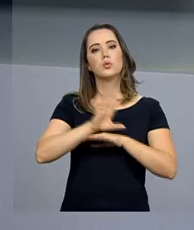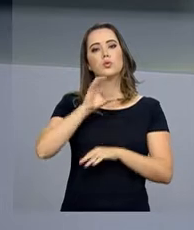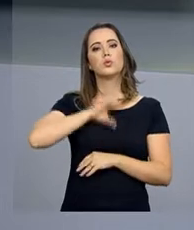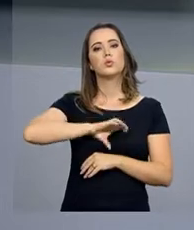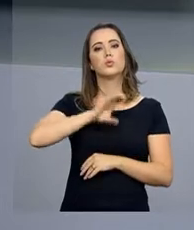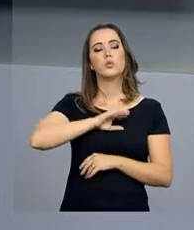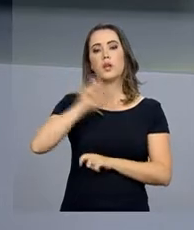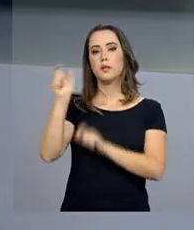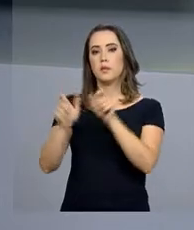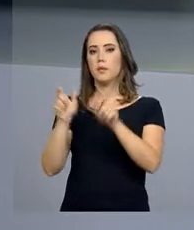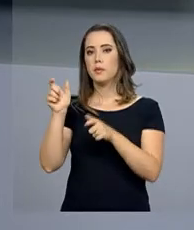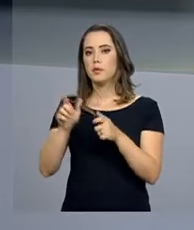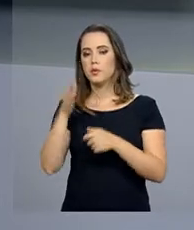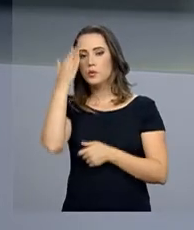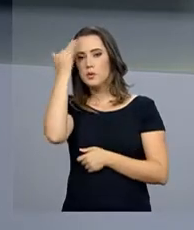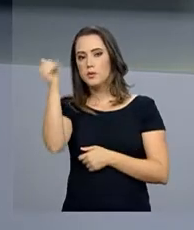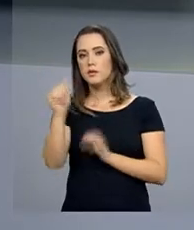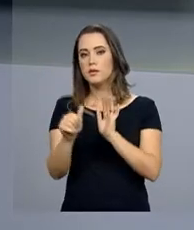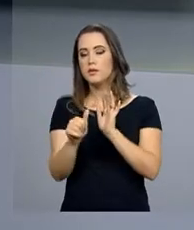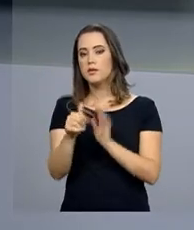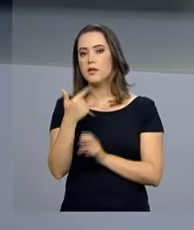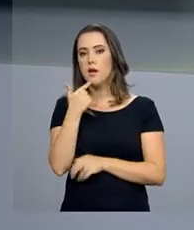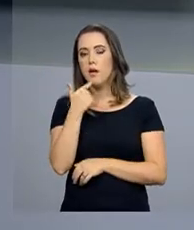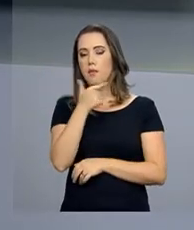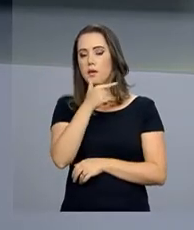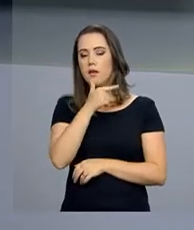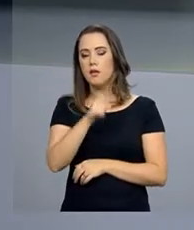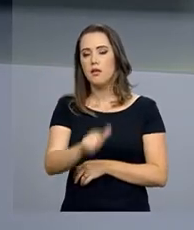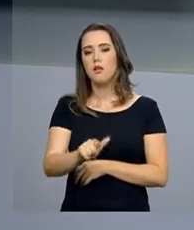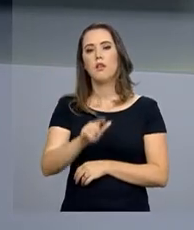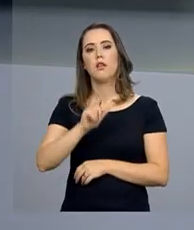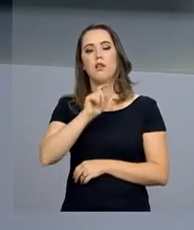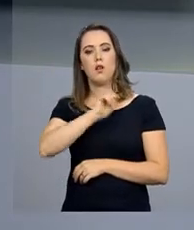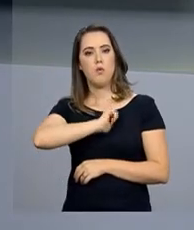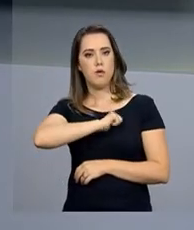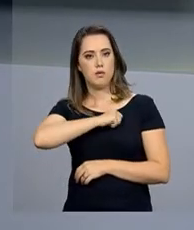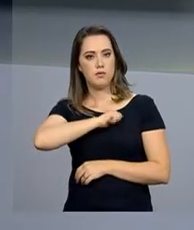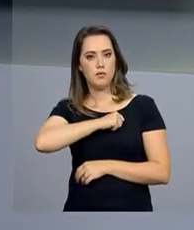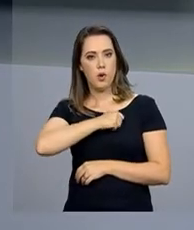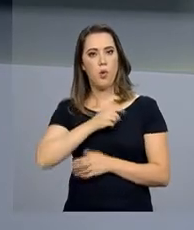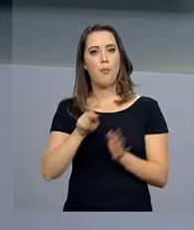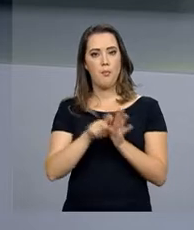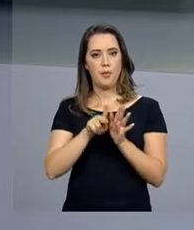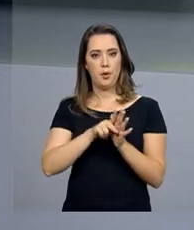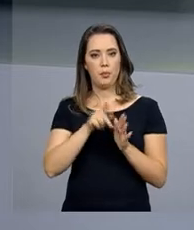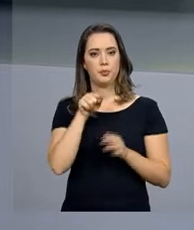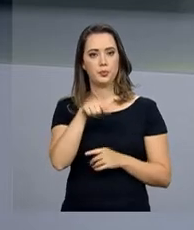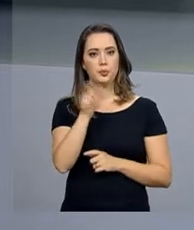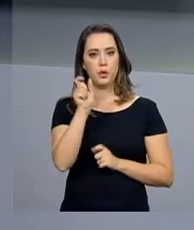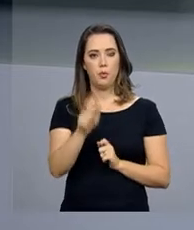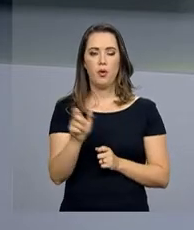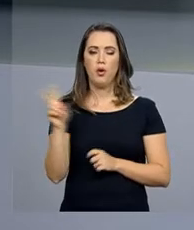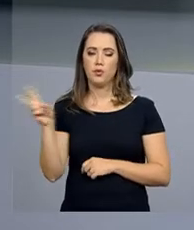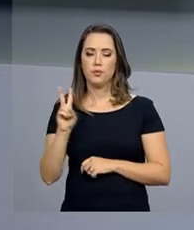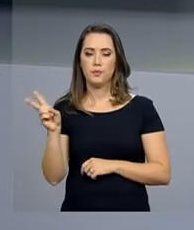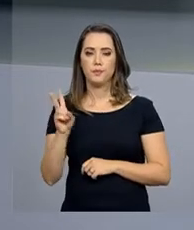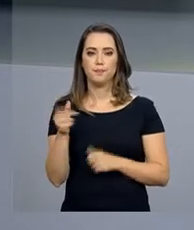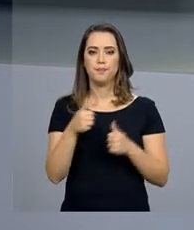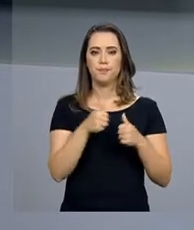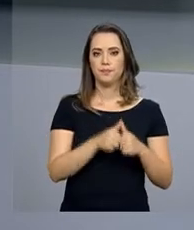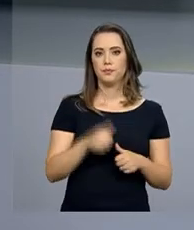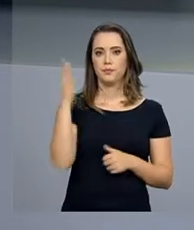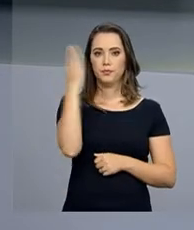português voltado para pessoas que têm o espanhol como idioma materno. O curso pode ser feito pelos venezuelanos que estão no Brasil.